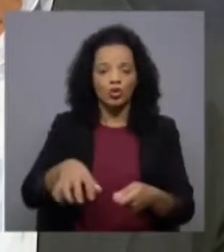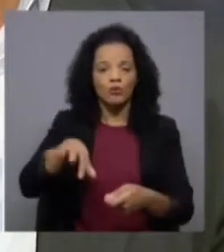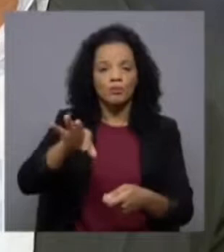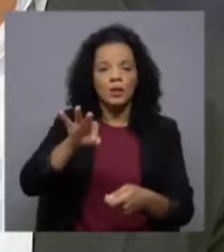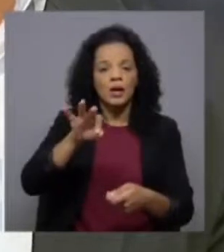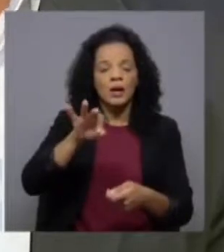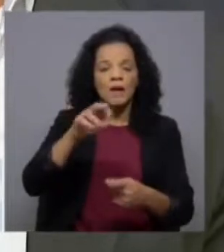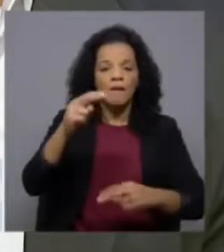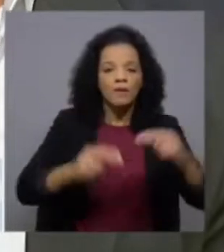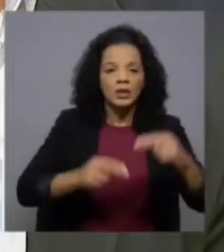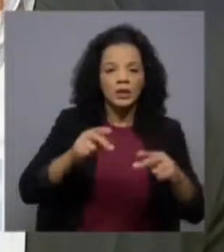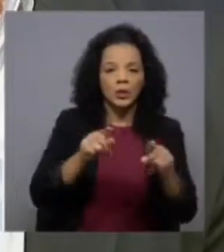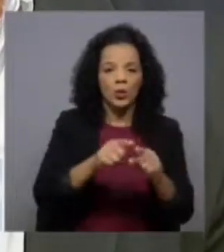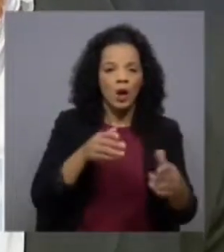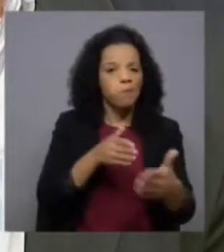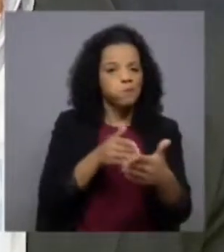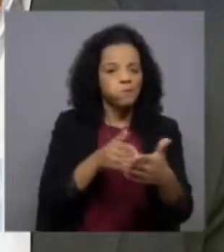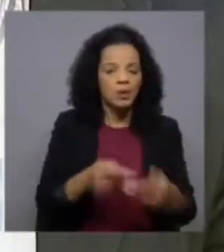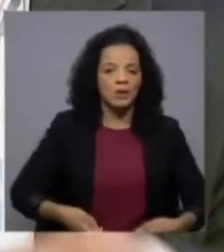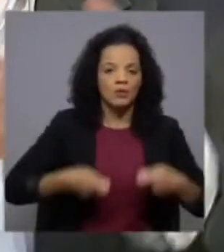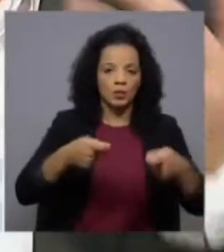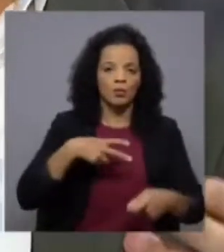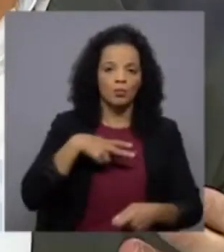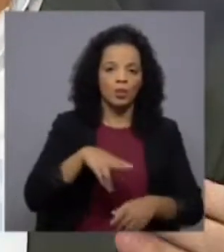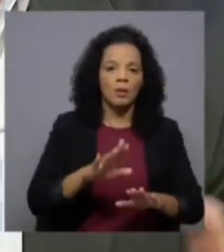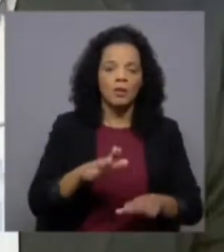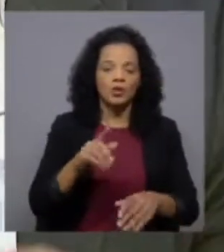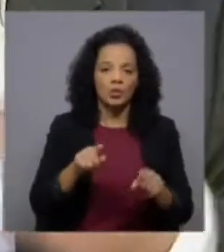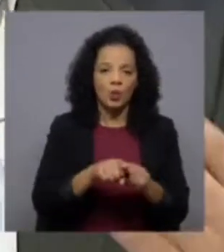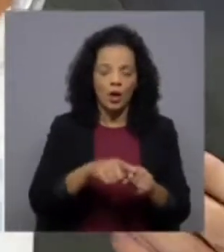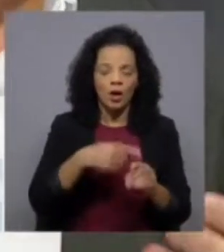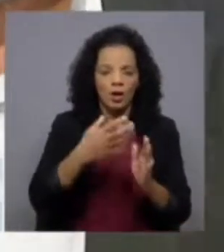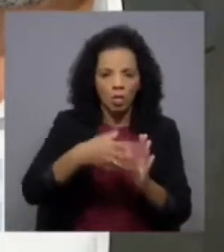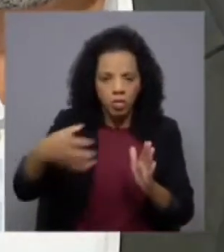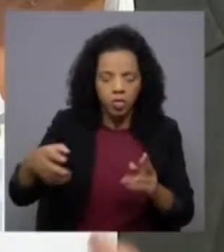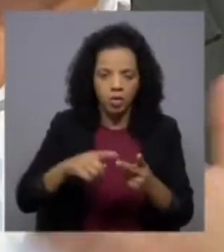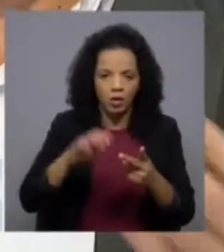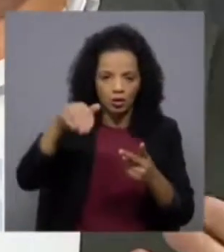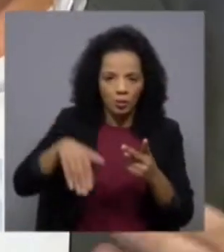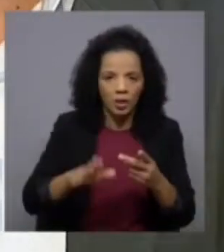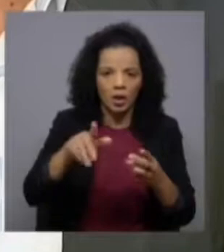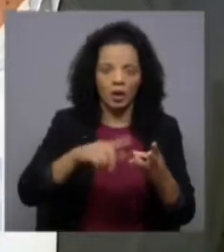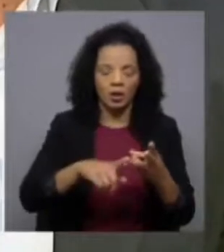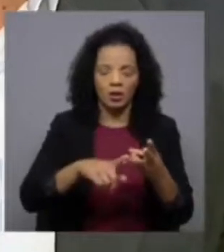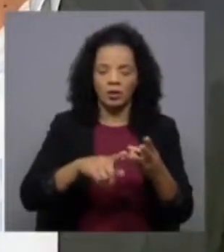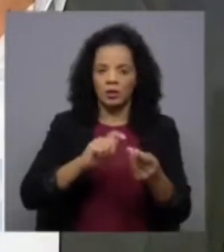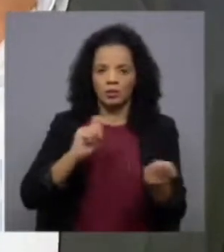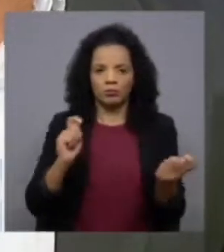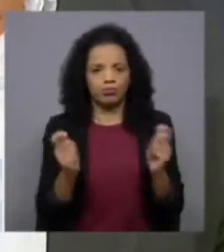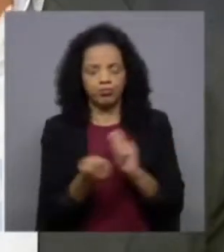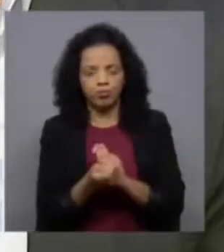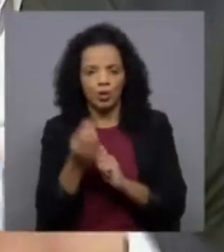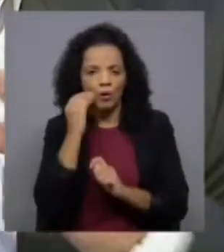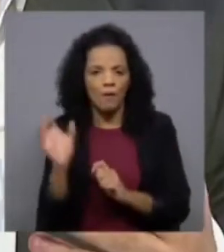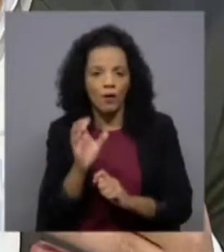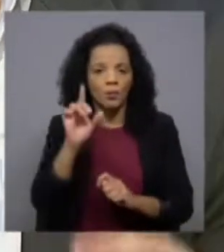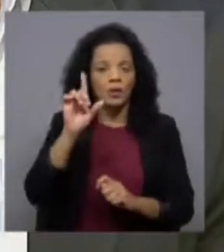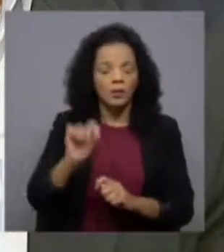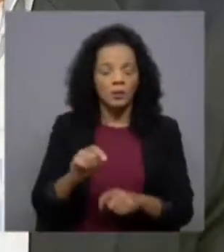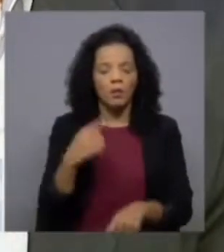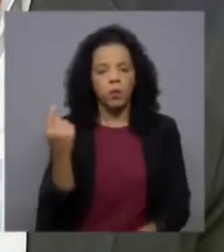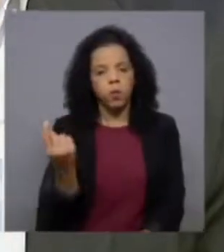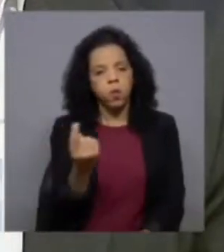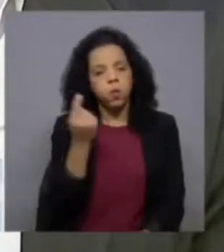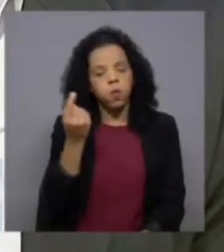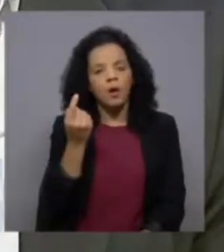fiscal como um dos entraves ao investimento em Portugal, mas antes a burocracia, a instabilidade, as alterações recorrentes ao quadro existente, bem como a morosidade